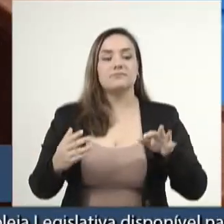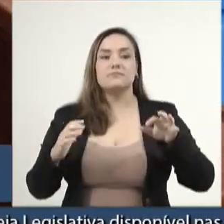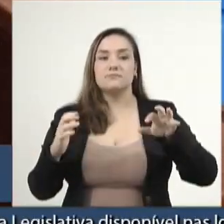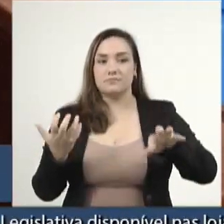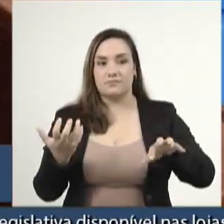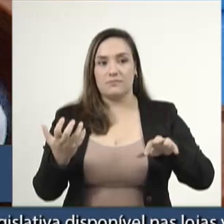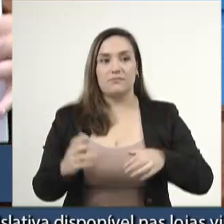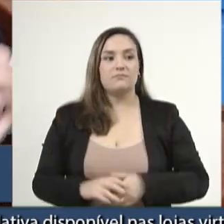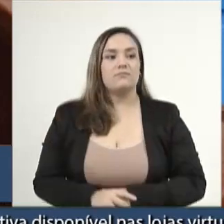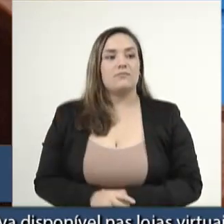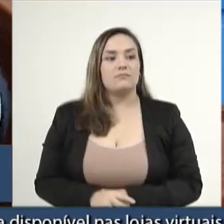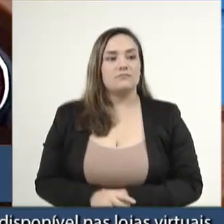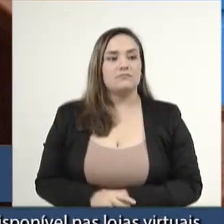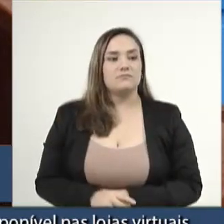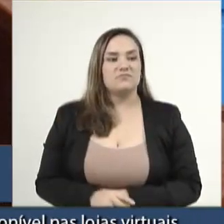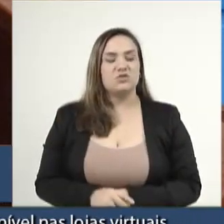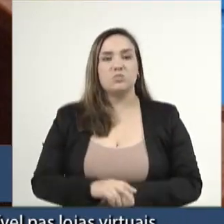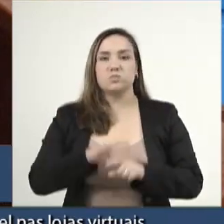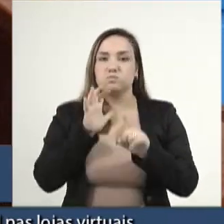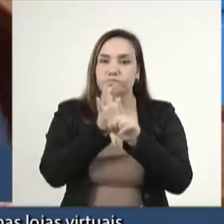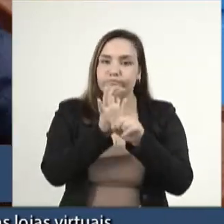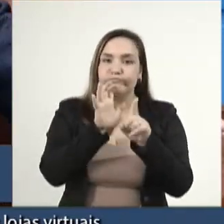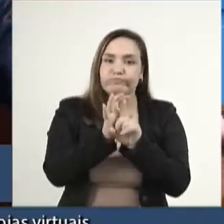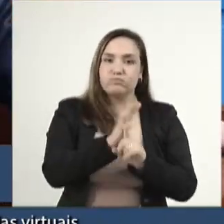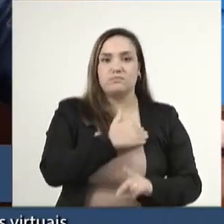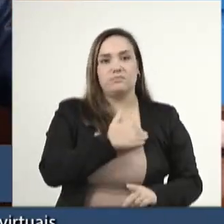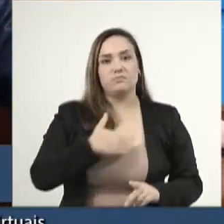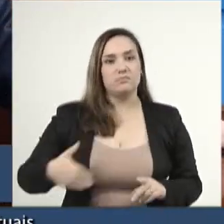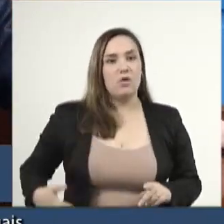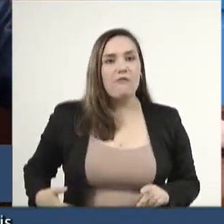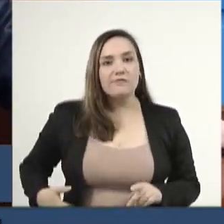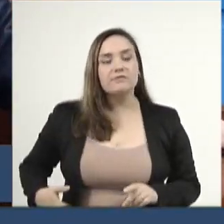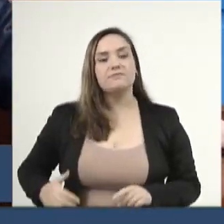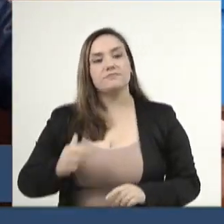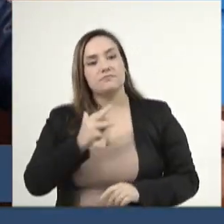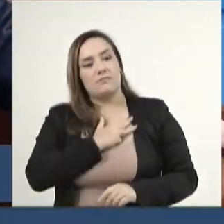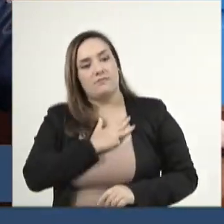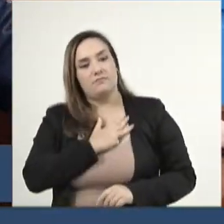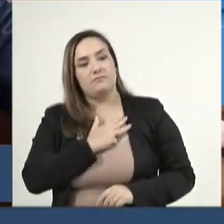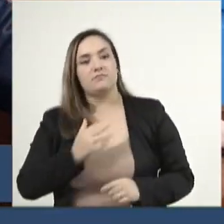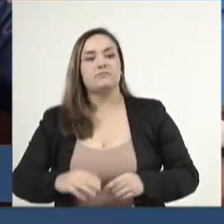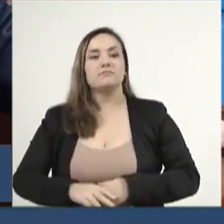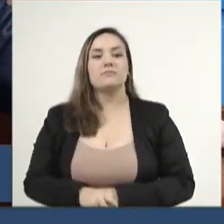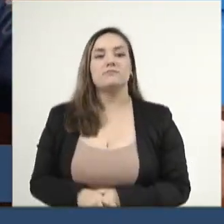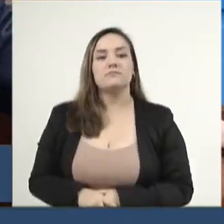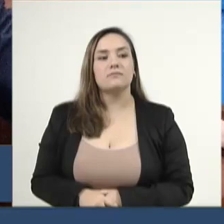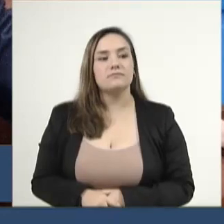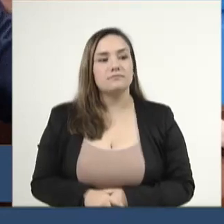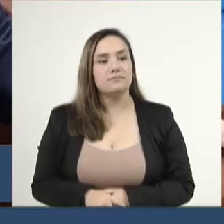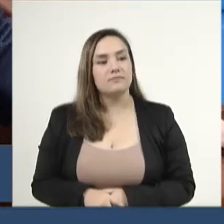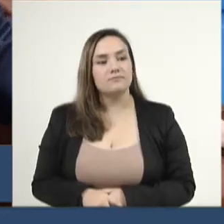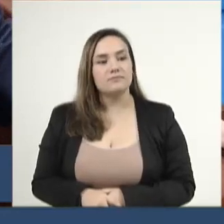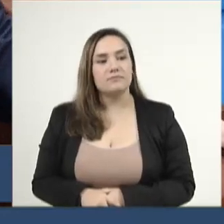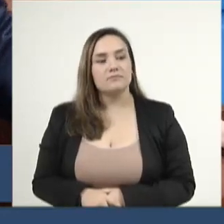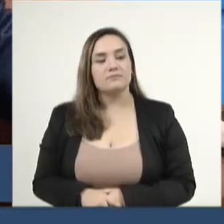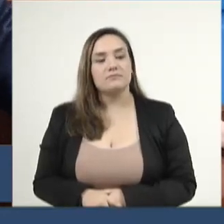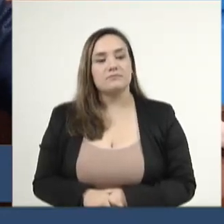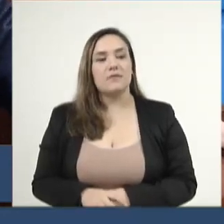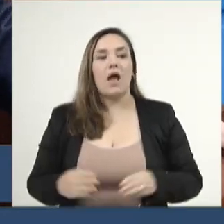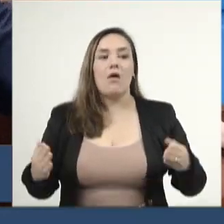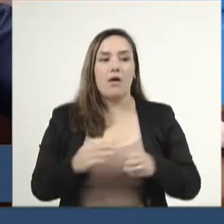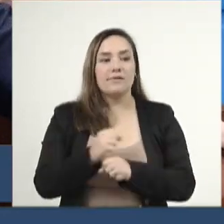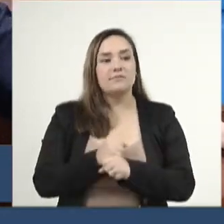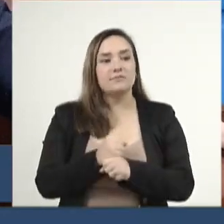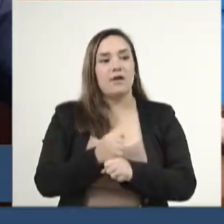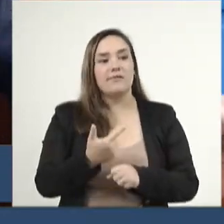pressiona o governo Lula para que feche 2024